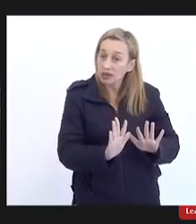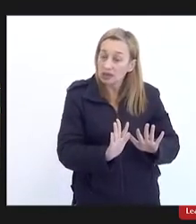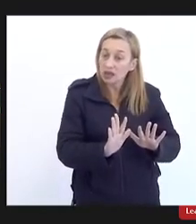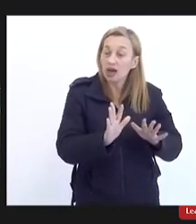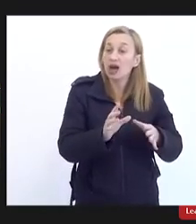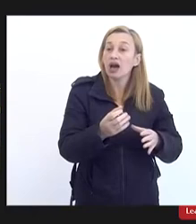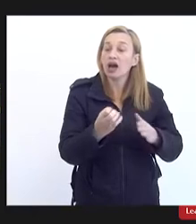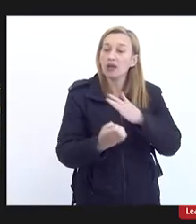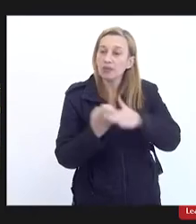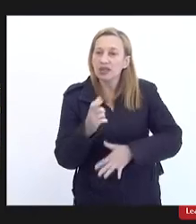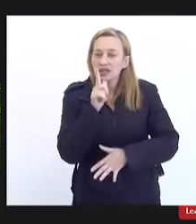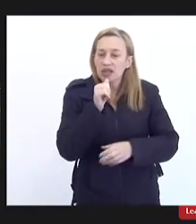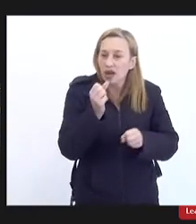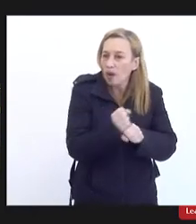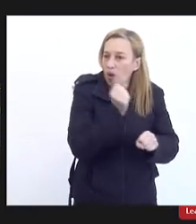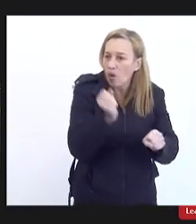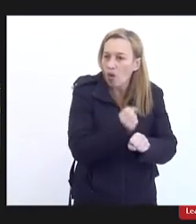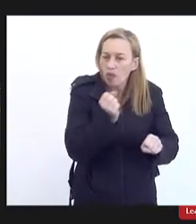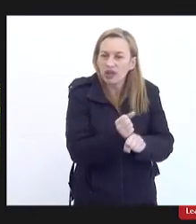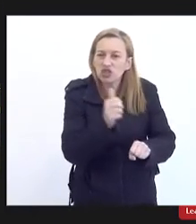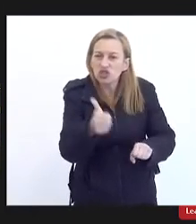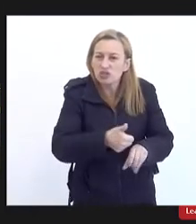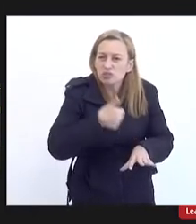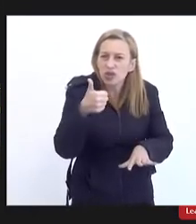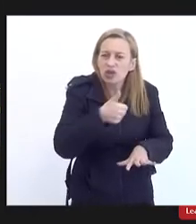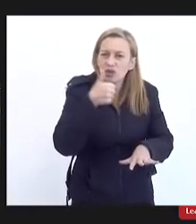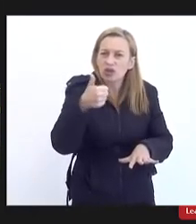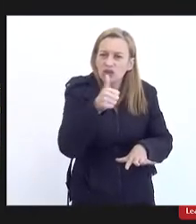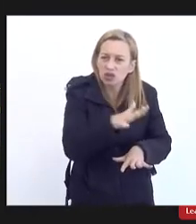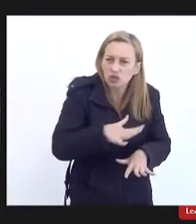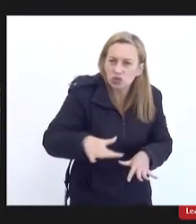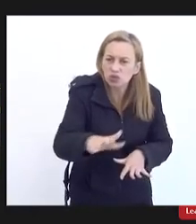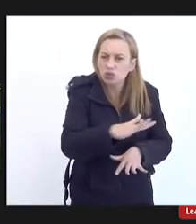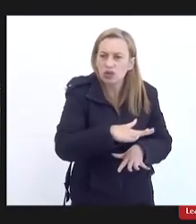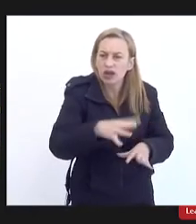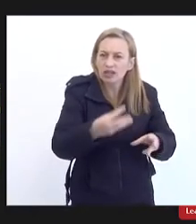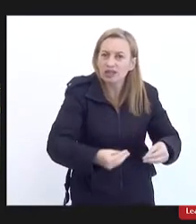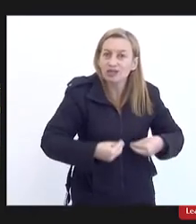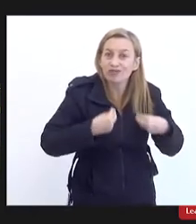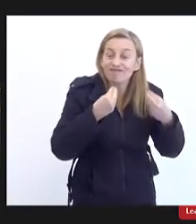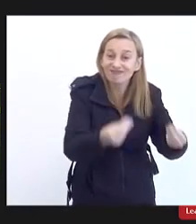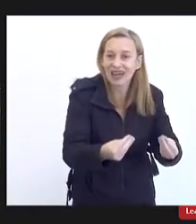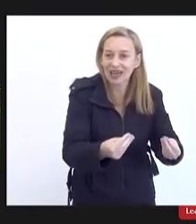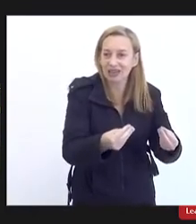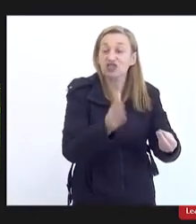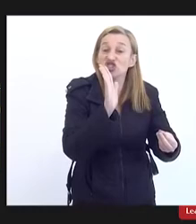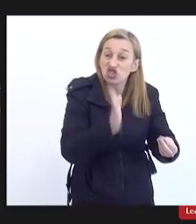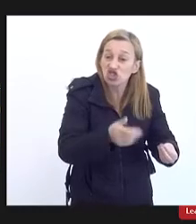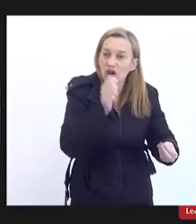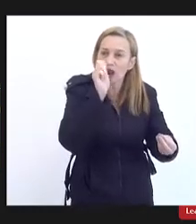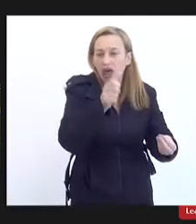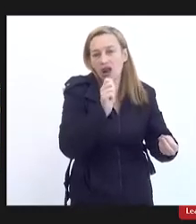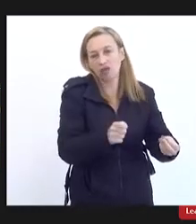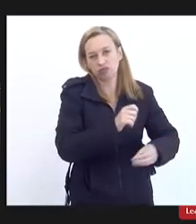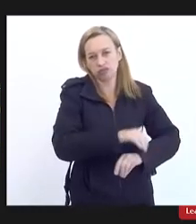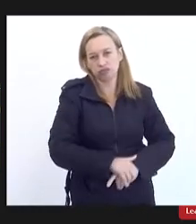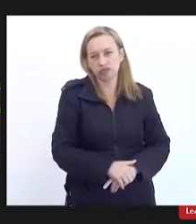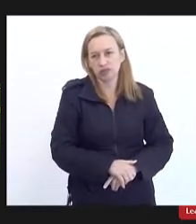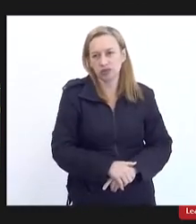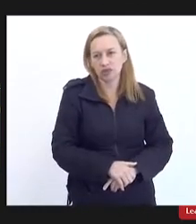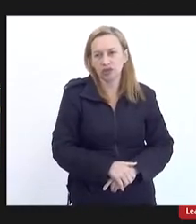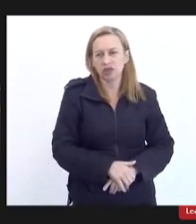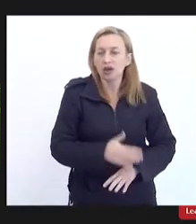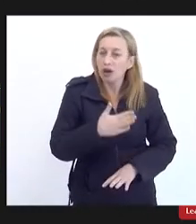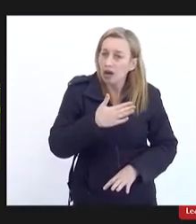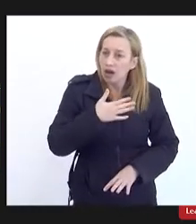de expansão de melhoria de adequação dos espaços que serão entregues que já foram leiloados isso na minha humilde